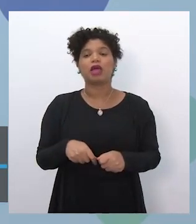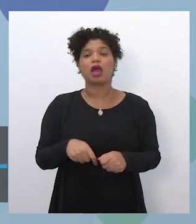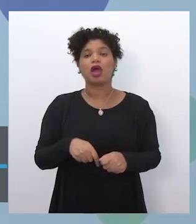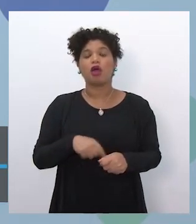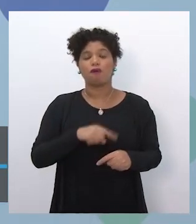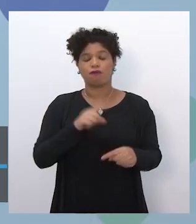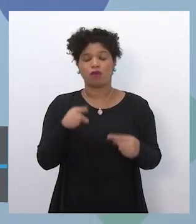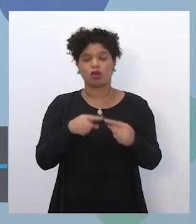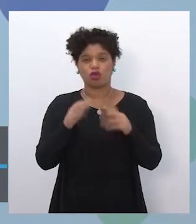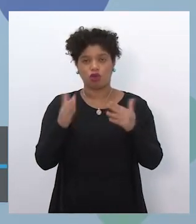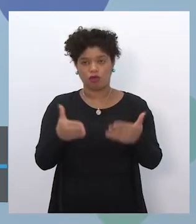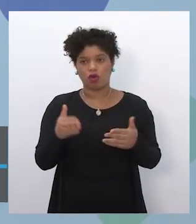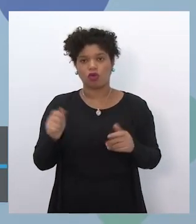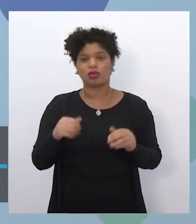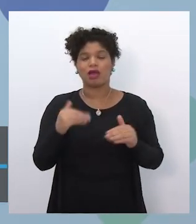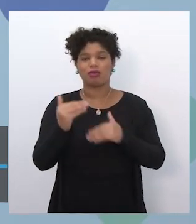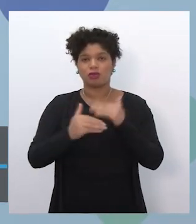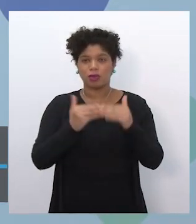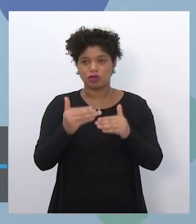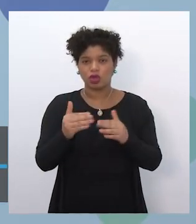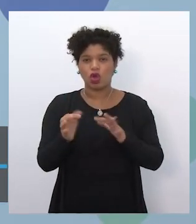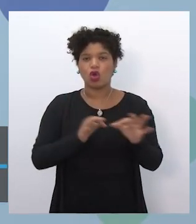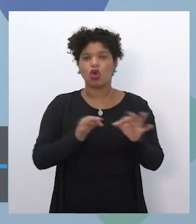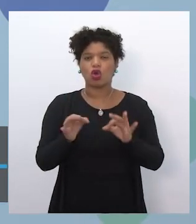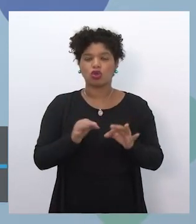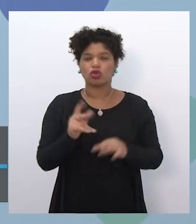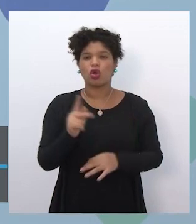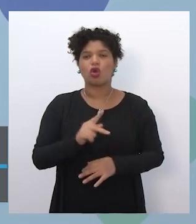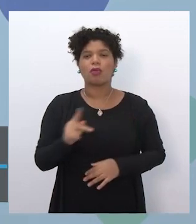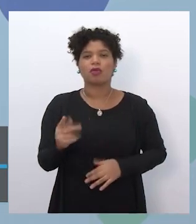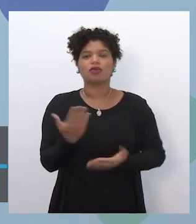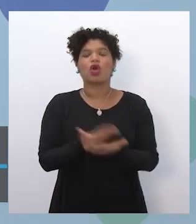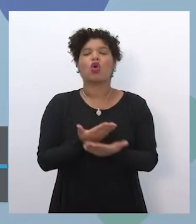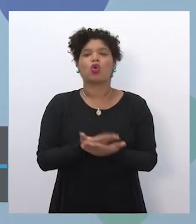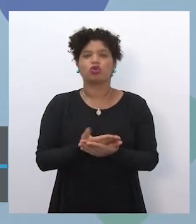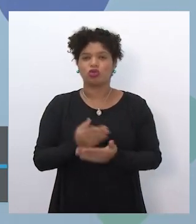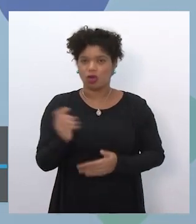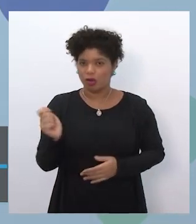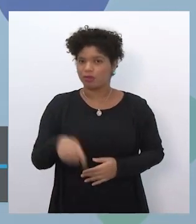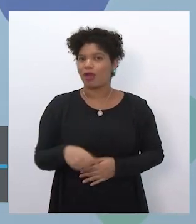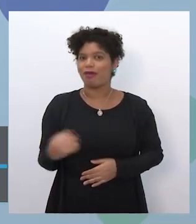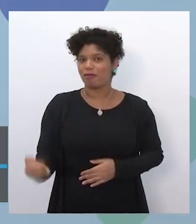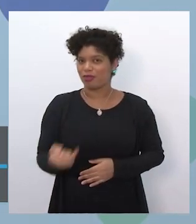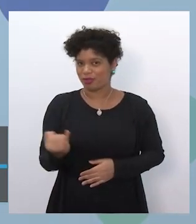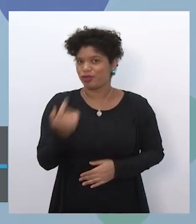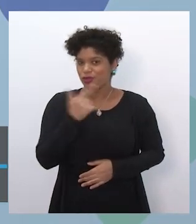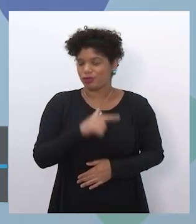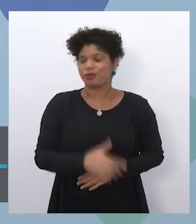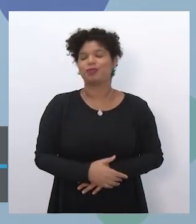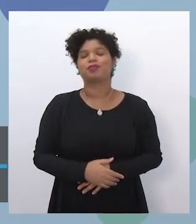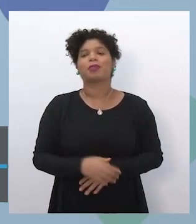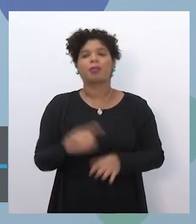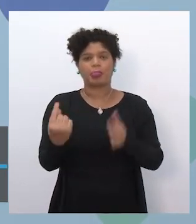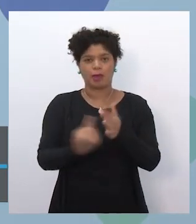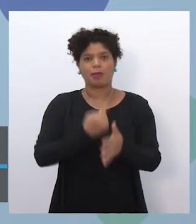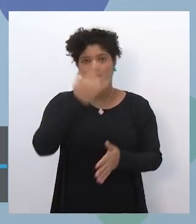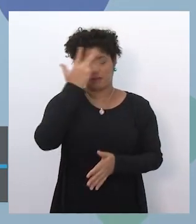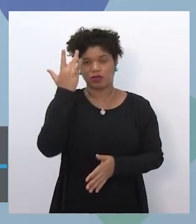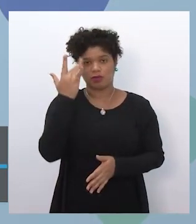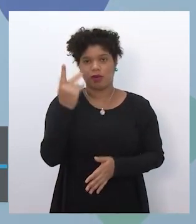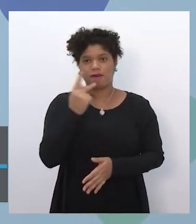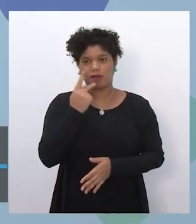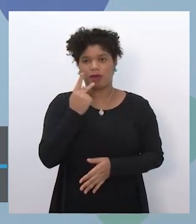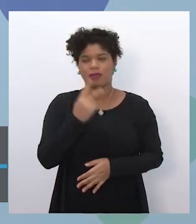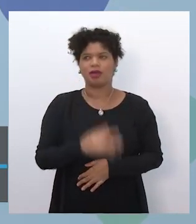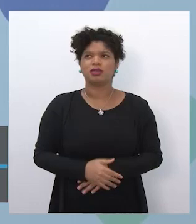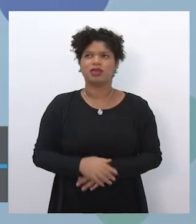Elas vão ser desenvolvidas sob a orientação do professor orientador de estudos. Isso é um ponto super importante. Uma pergunta que as pessoas geralmente fazem